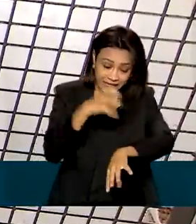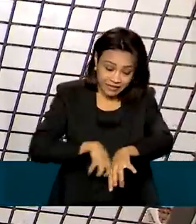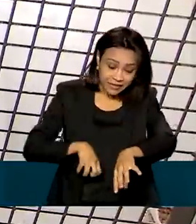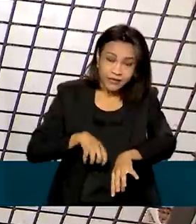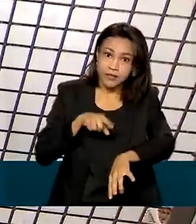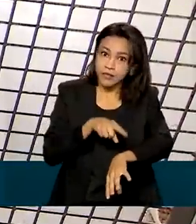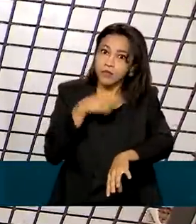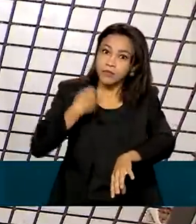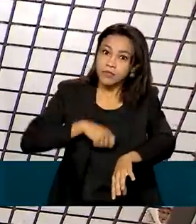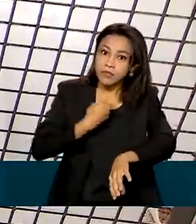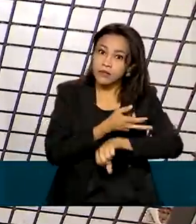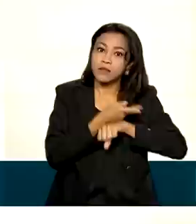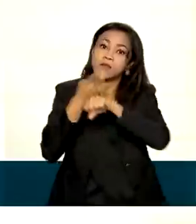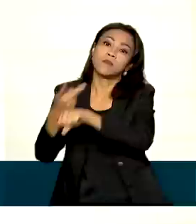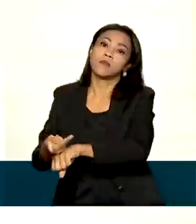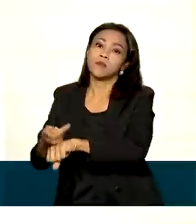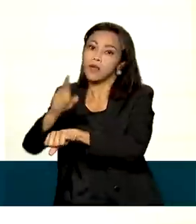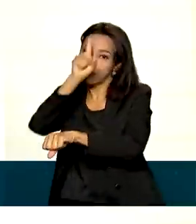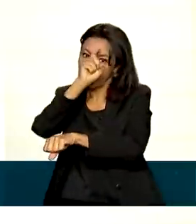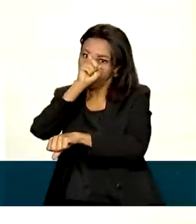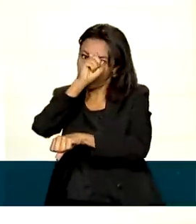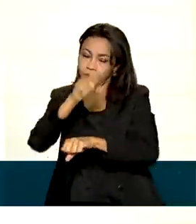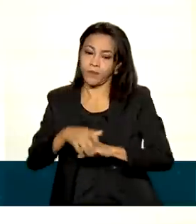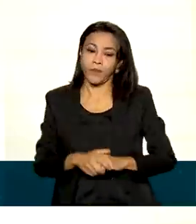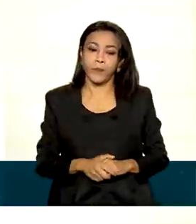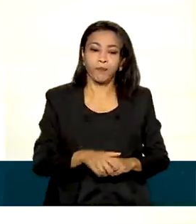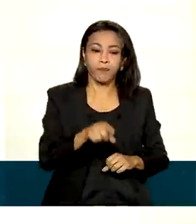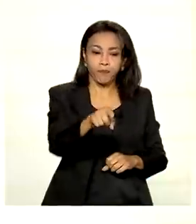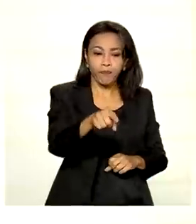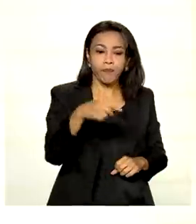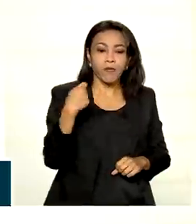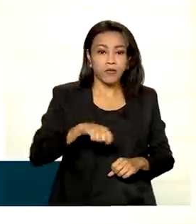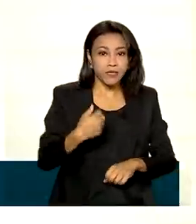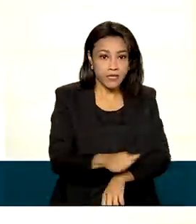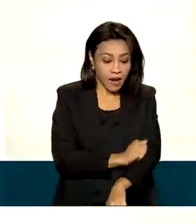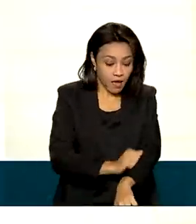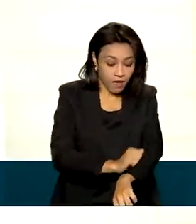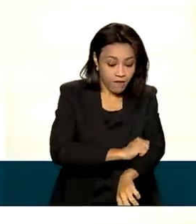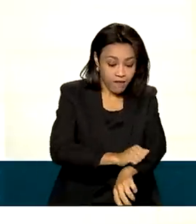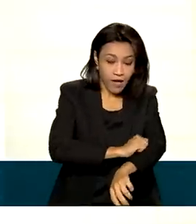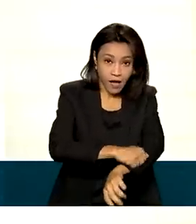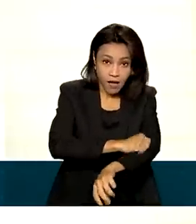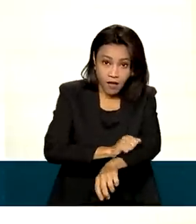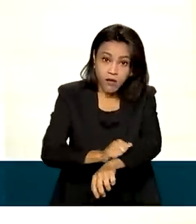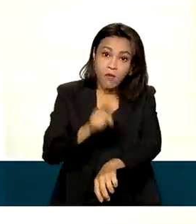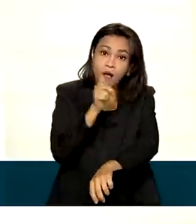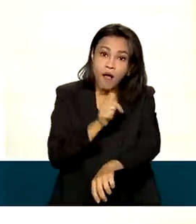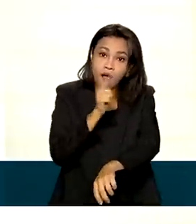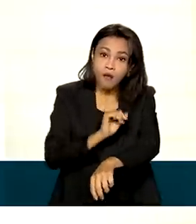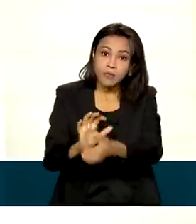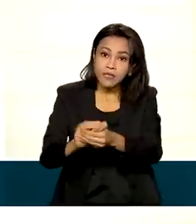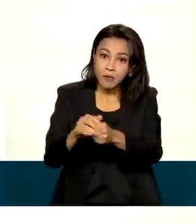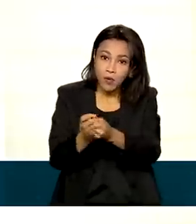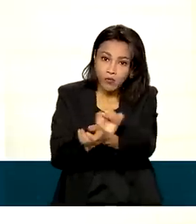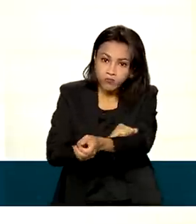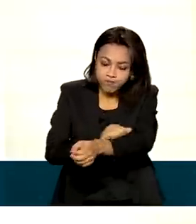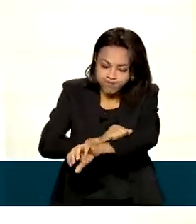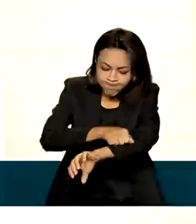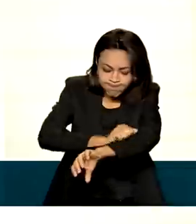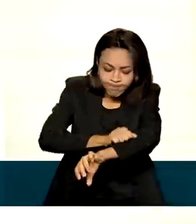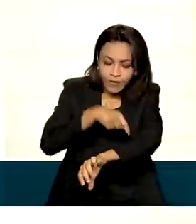a pessoa deve ir a um hospital. Imediatamente ela deve lavar o ferimento com água e sabão e